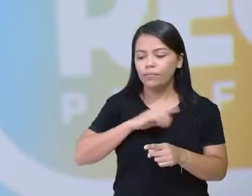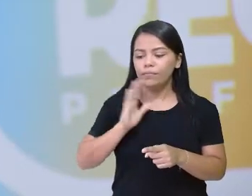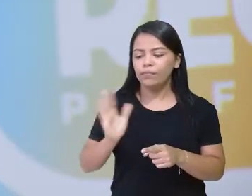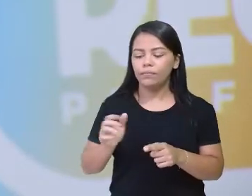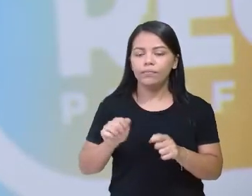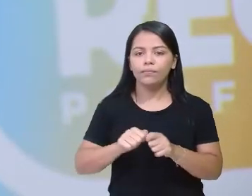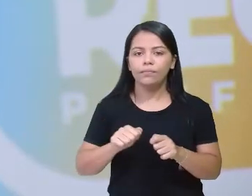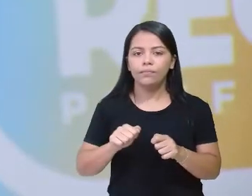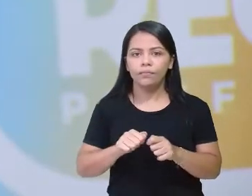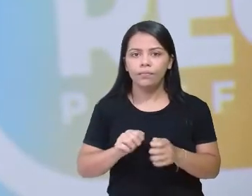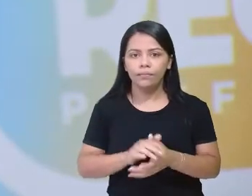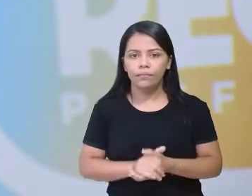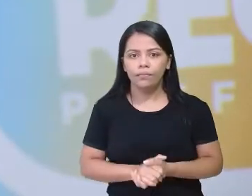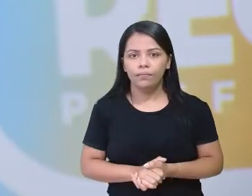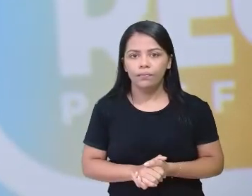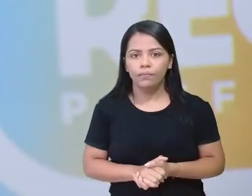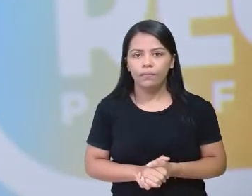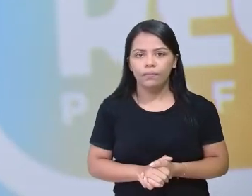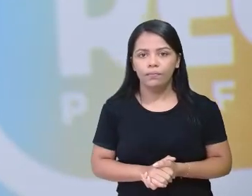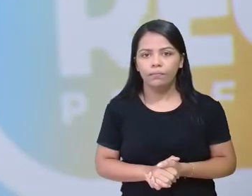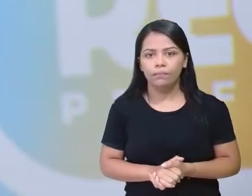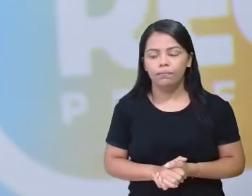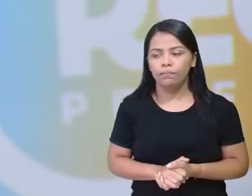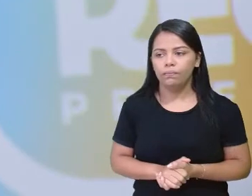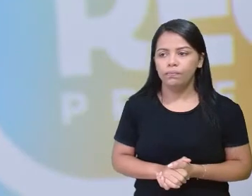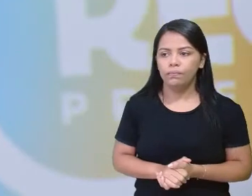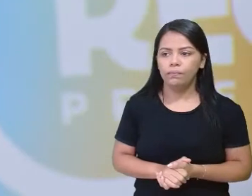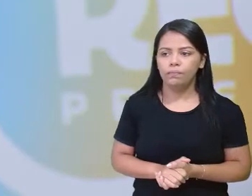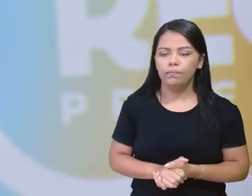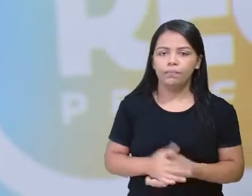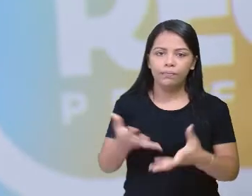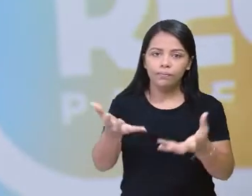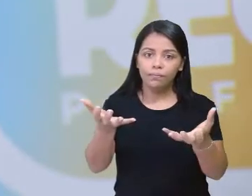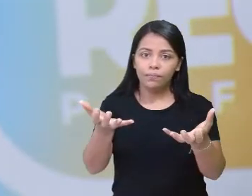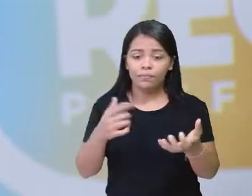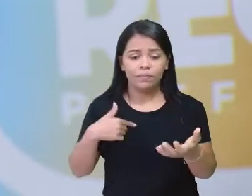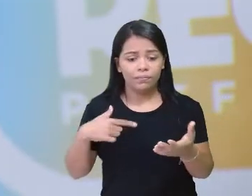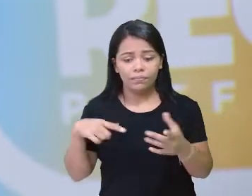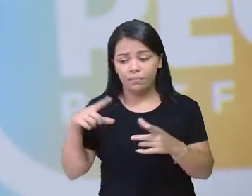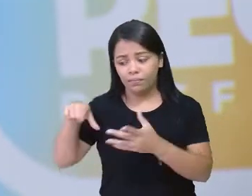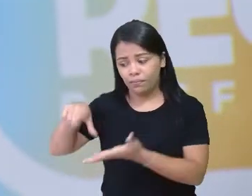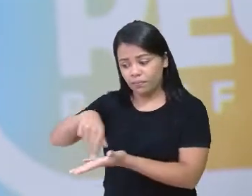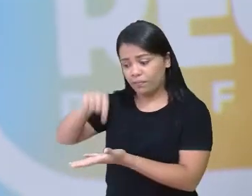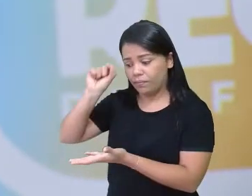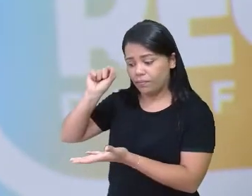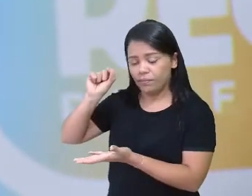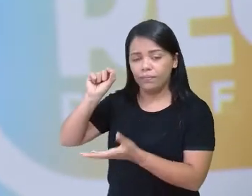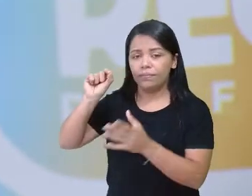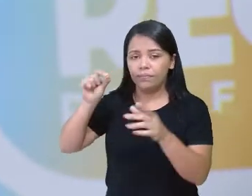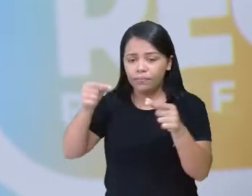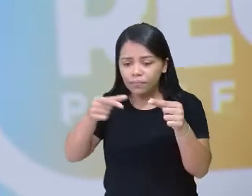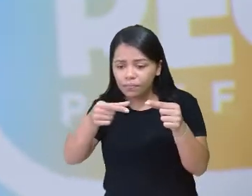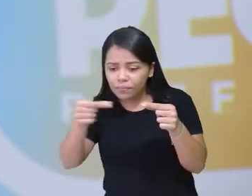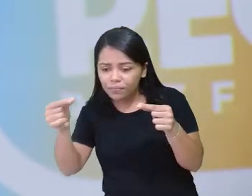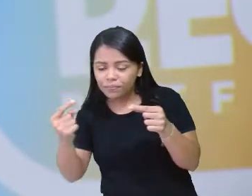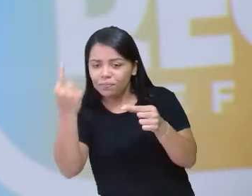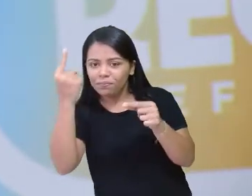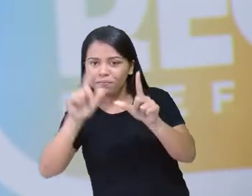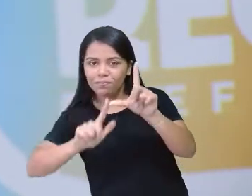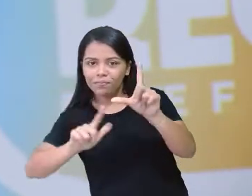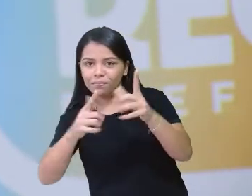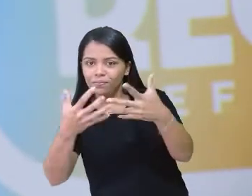Eita. Está querendo sair tudo de uma vez só. Olha aí. Vou pegar a última letra para a gente tentar descobrir qual é.